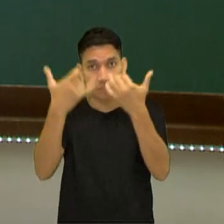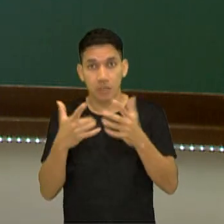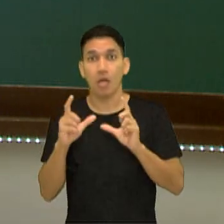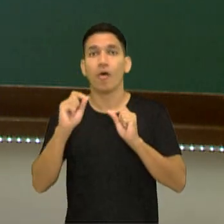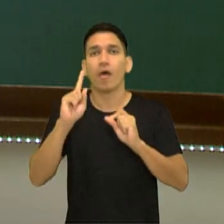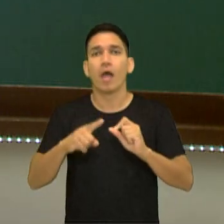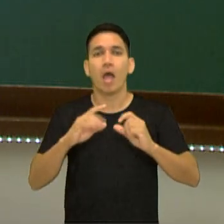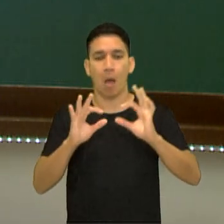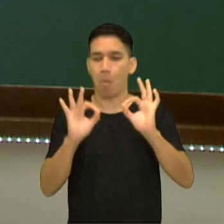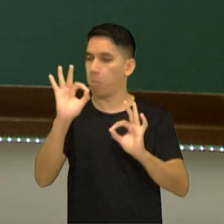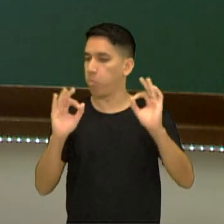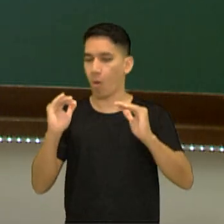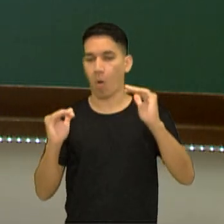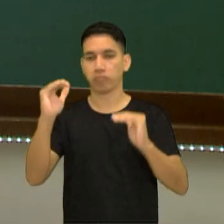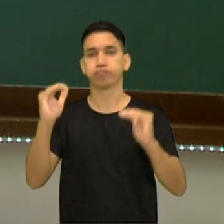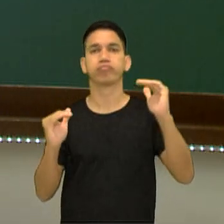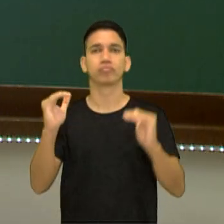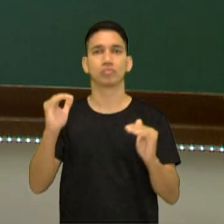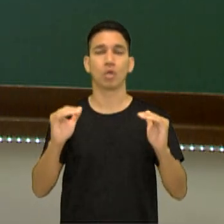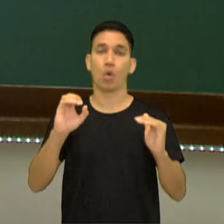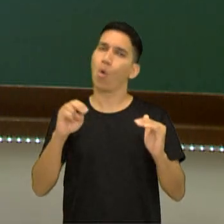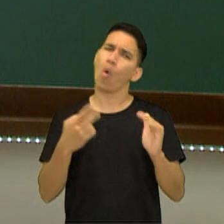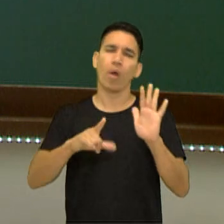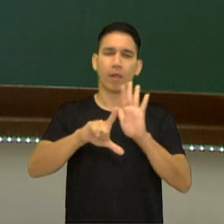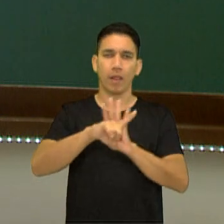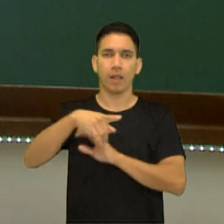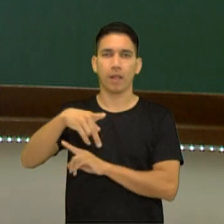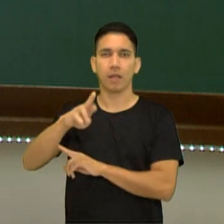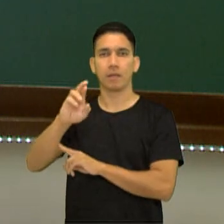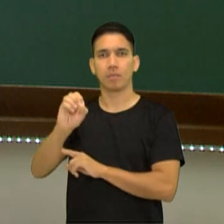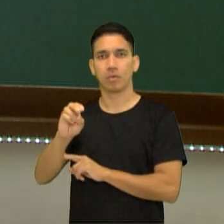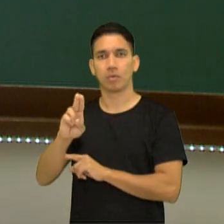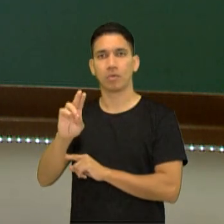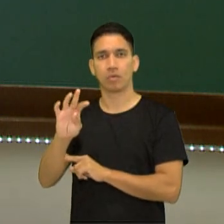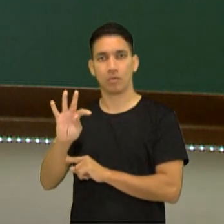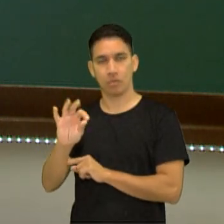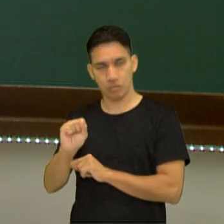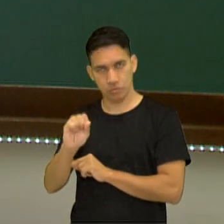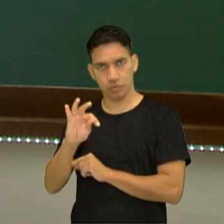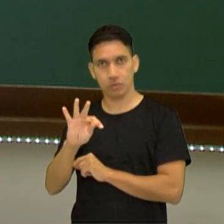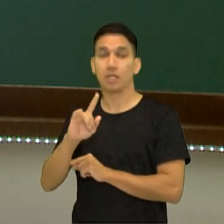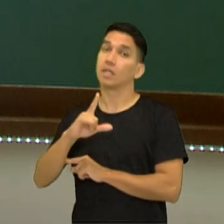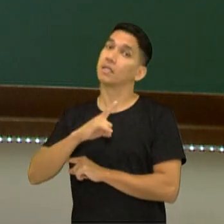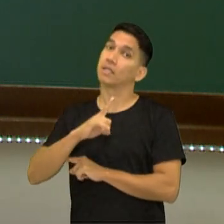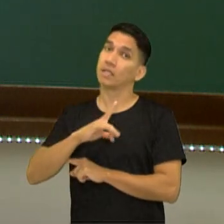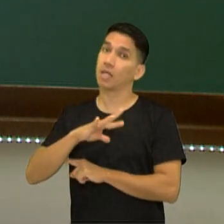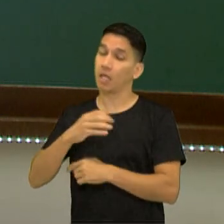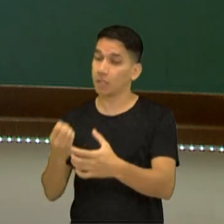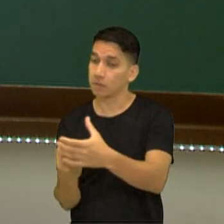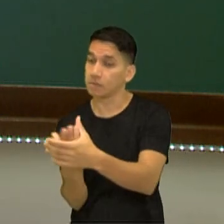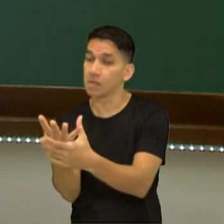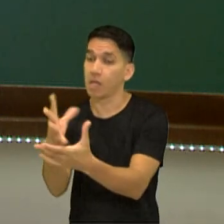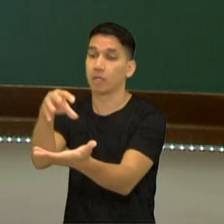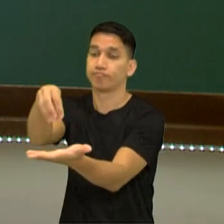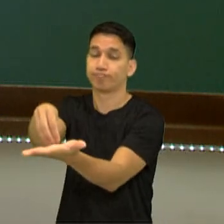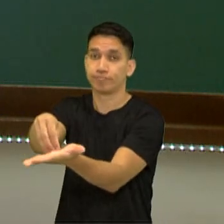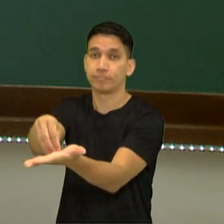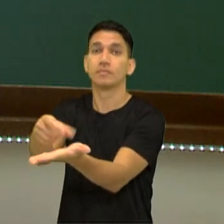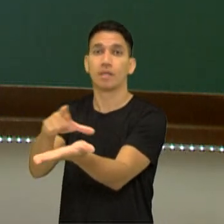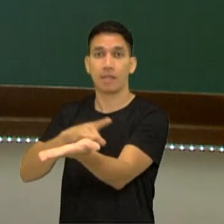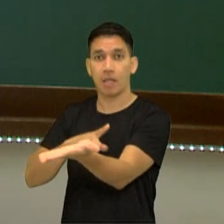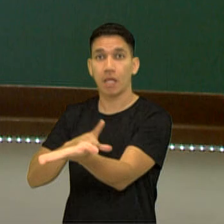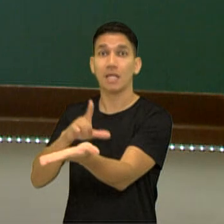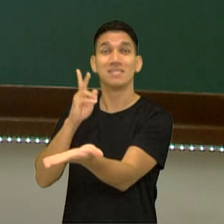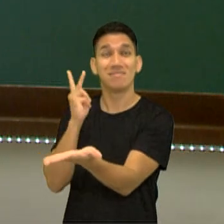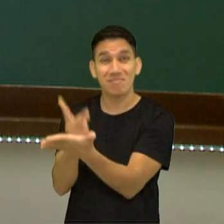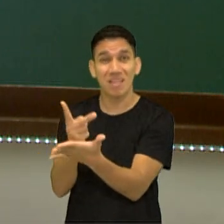constantes, ou lei de Proust, vai falar que para você ter uma determinada substância, é um determinado produto, você tem sempre